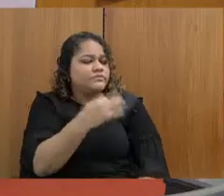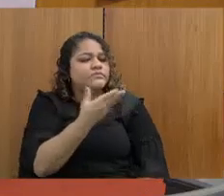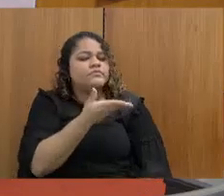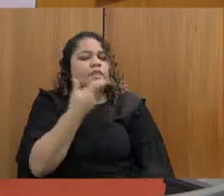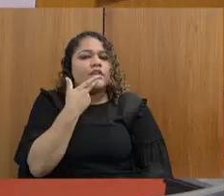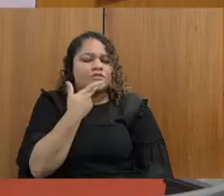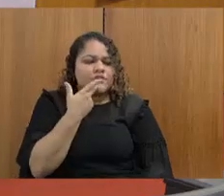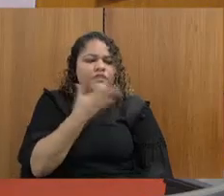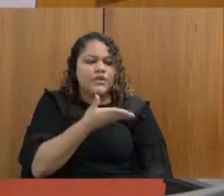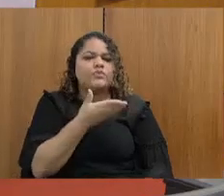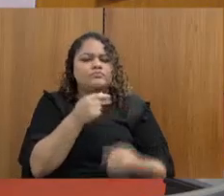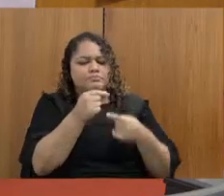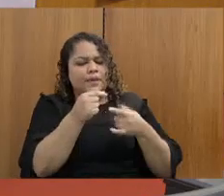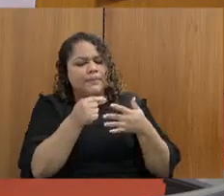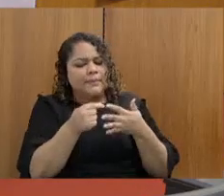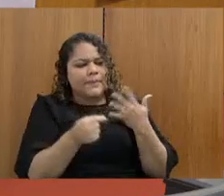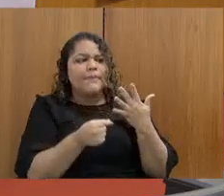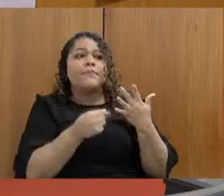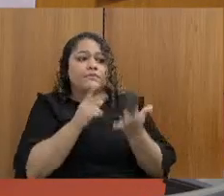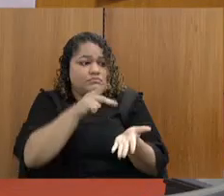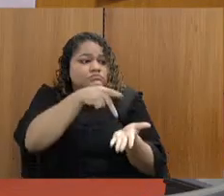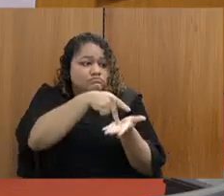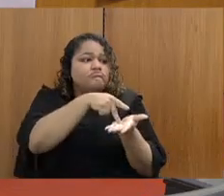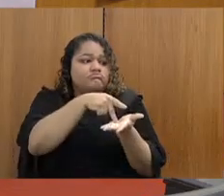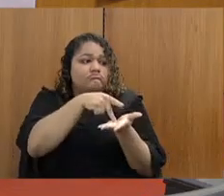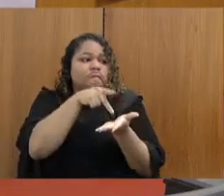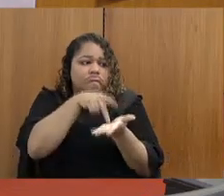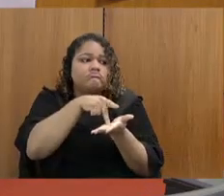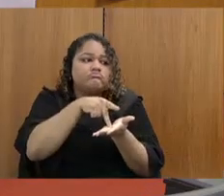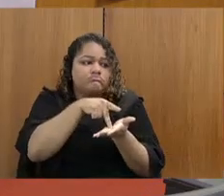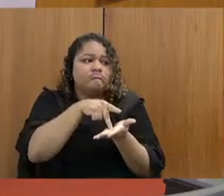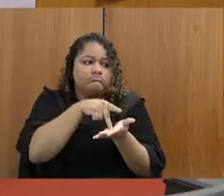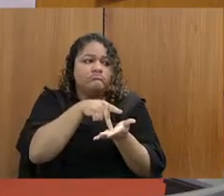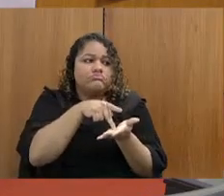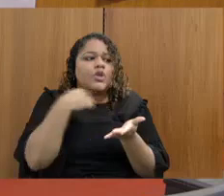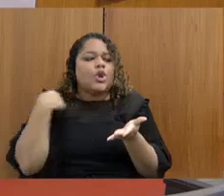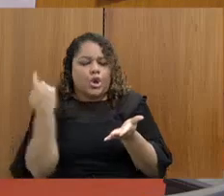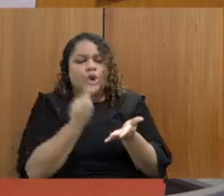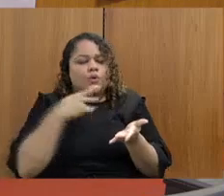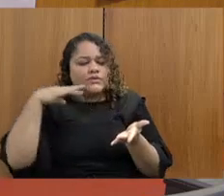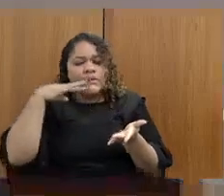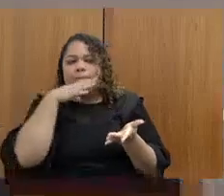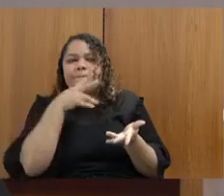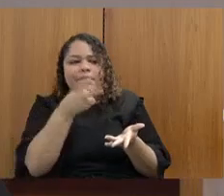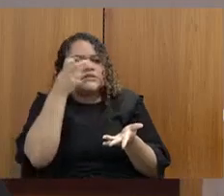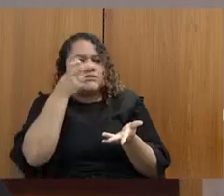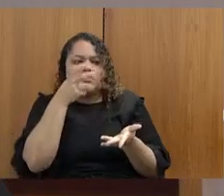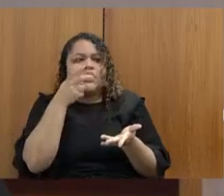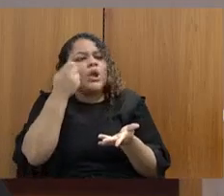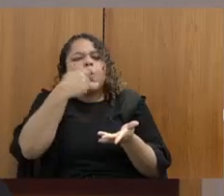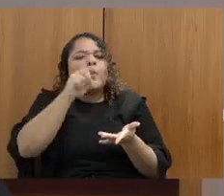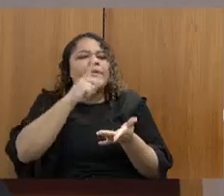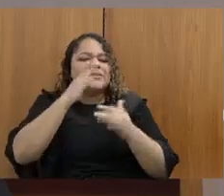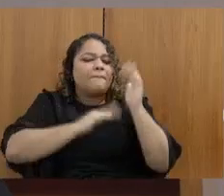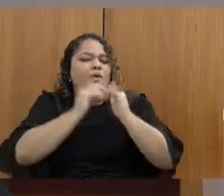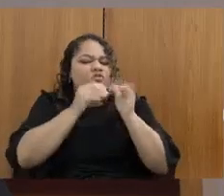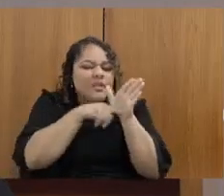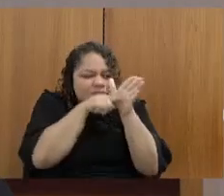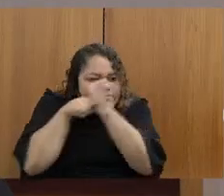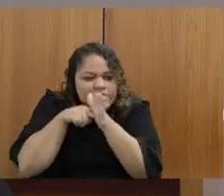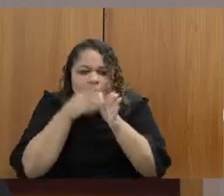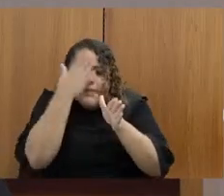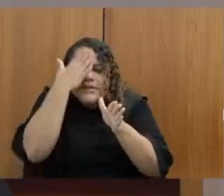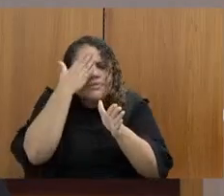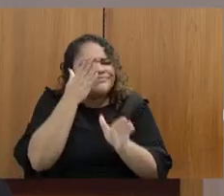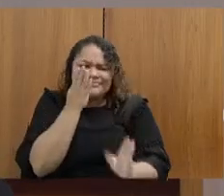exposições, são verídicas, são verdadeiras, a gente detecta isso, não precisa nem ser especialista na segurança para saber esse